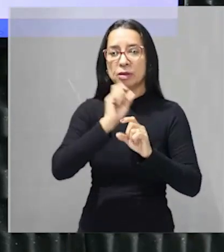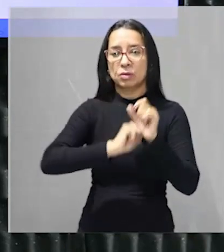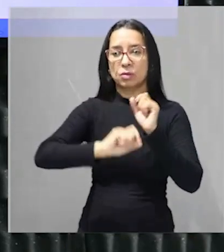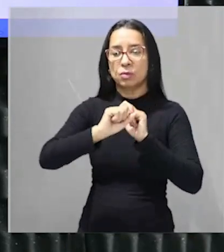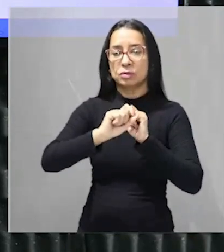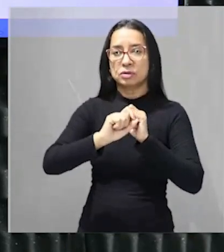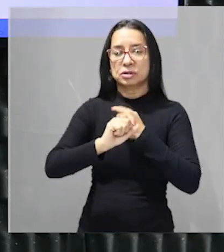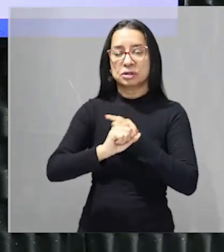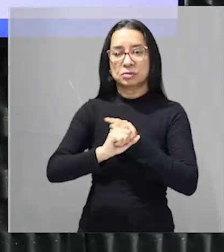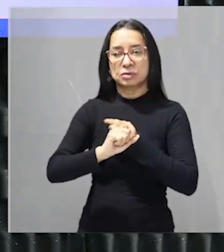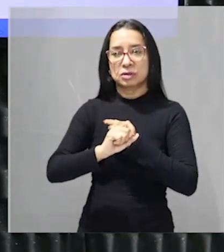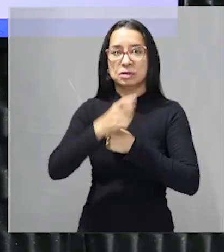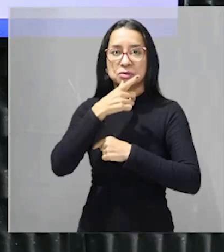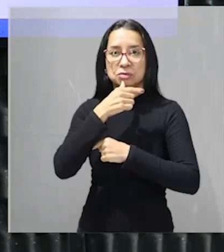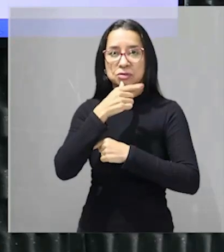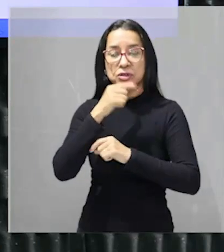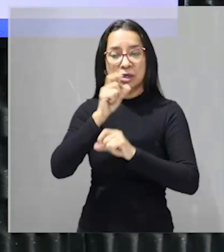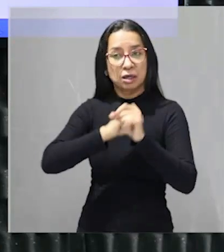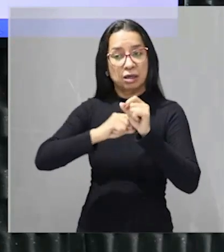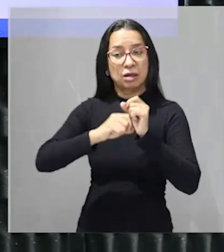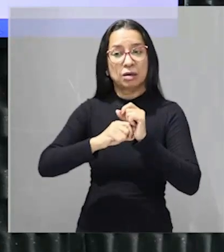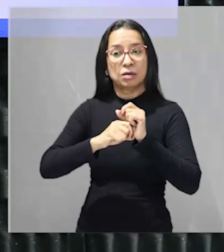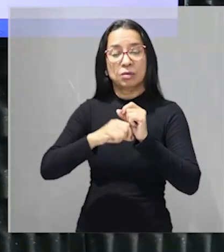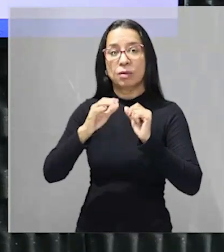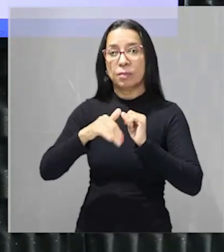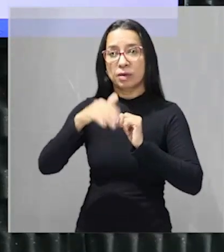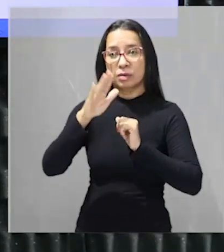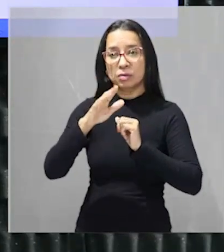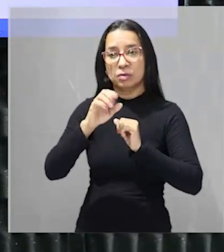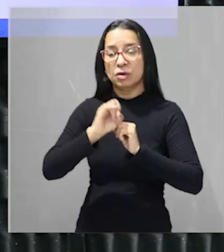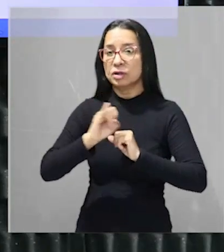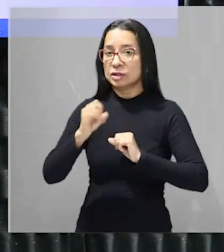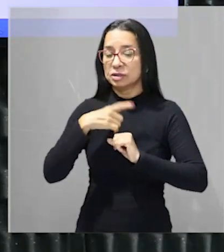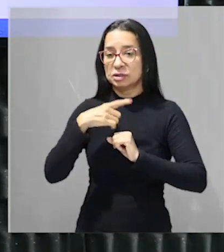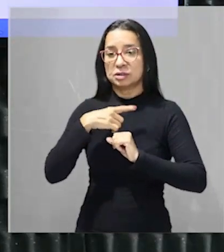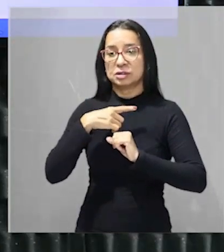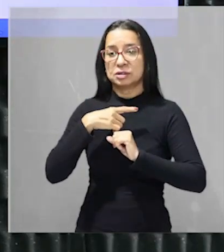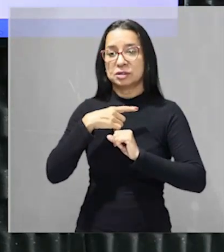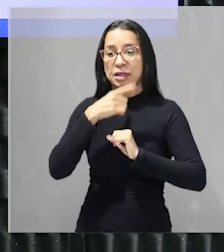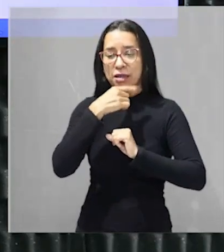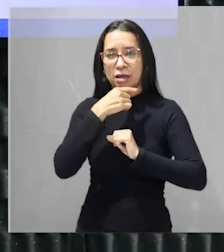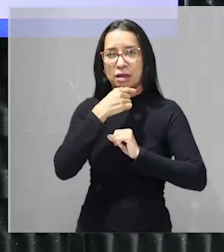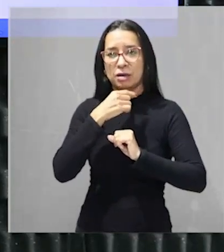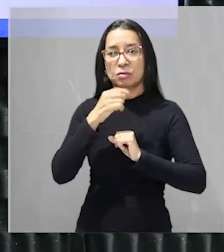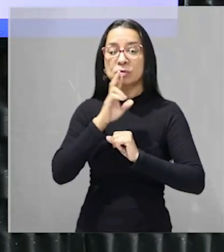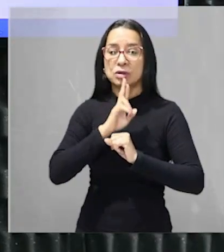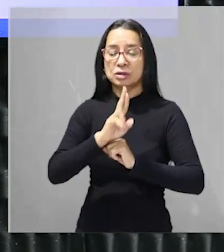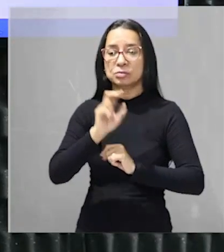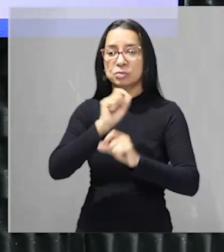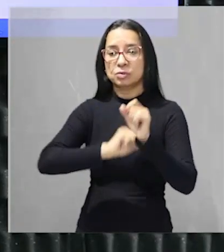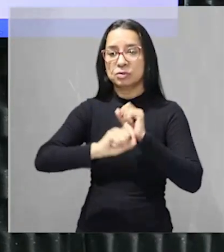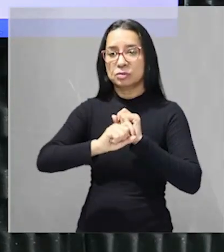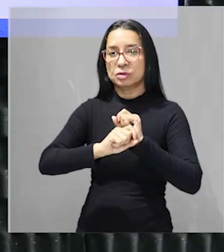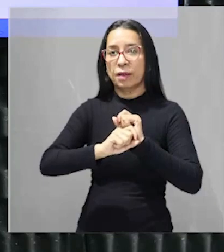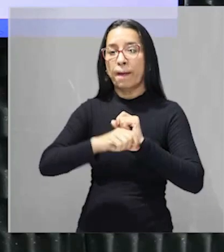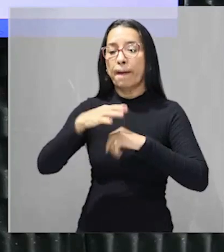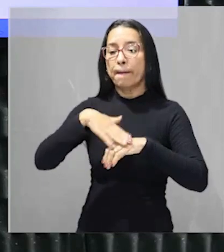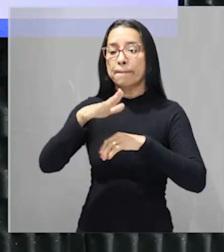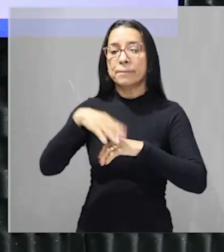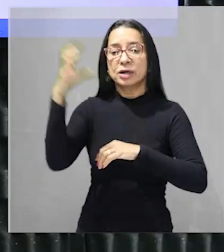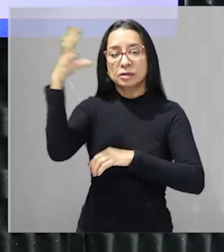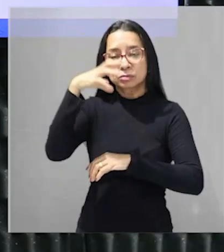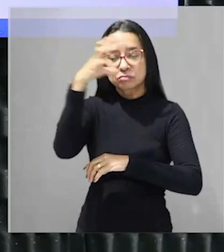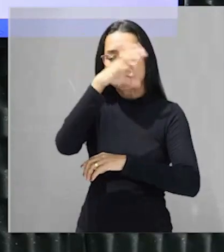consequência também tende a ser maior se eu tenho corpos de água a evaporação tende a ser maior e o resultado eu tenho maior quantidade de chuva de água